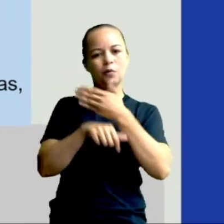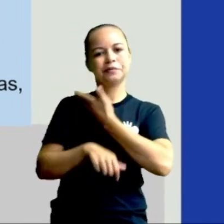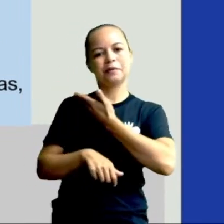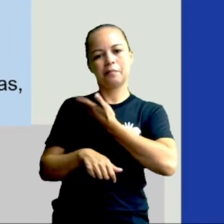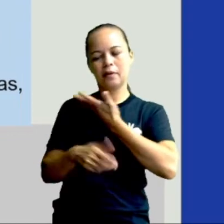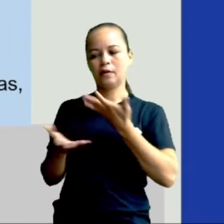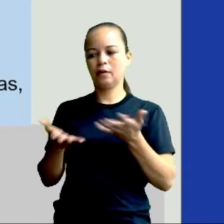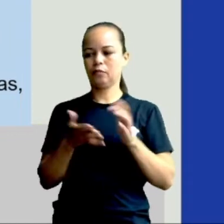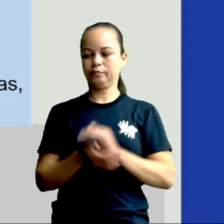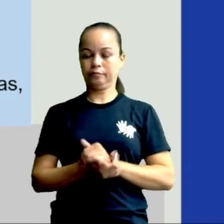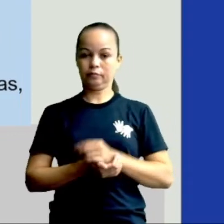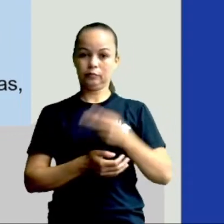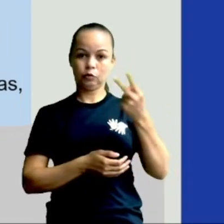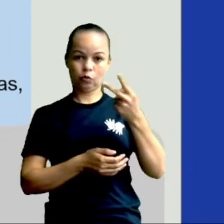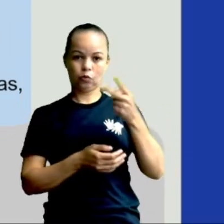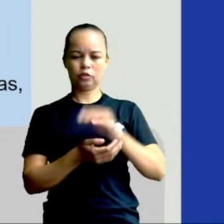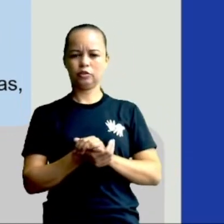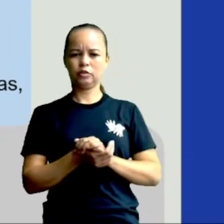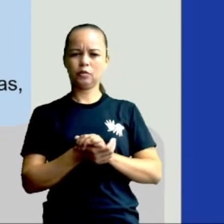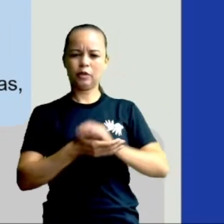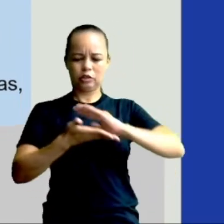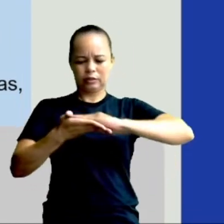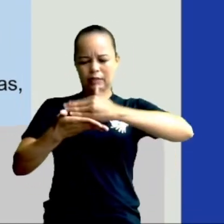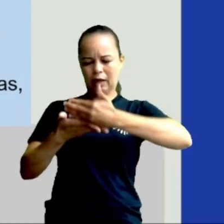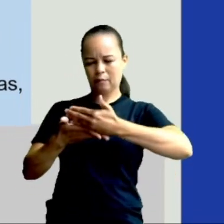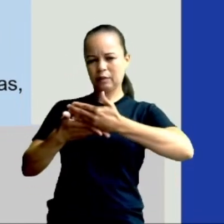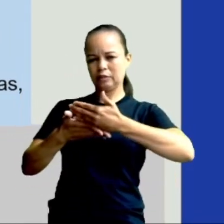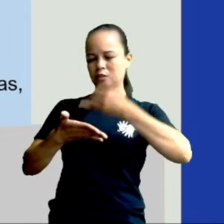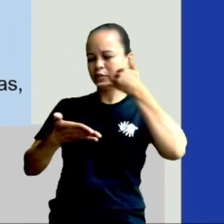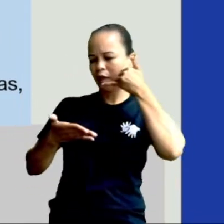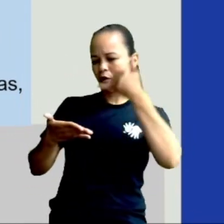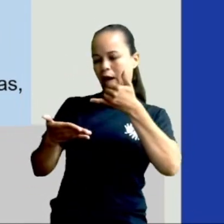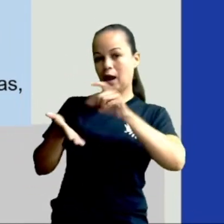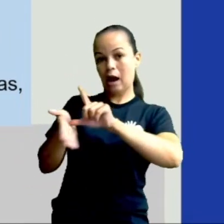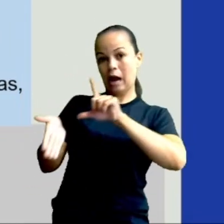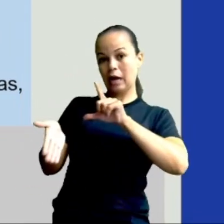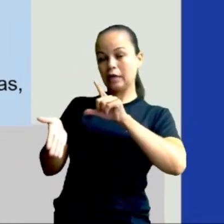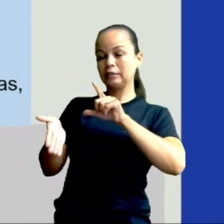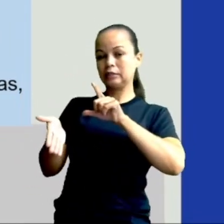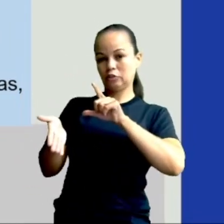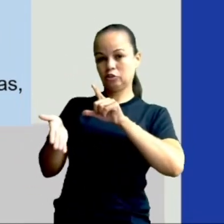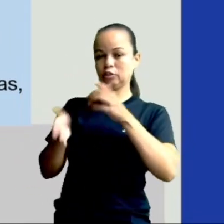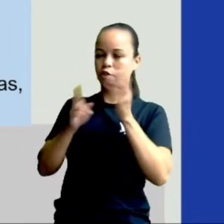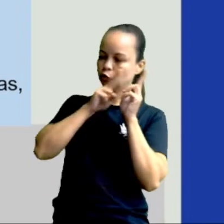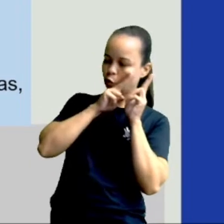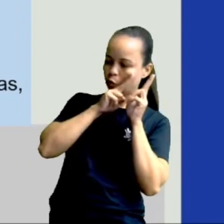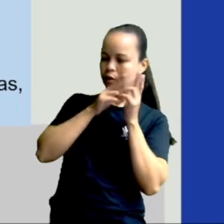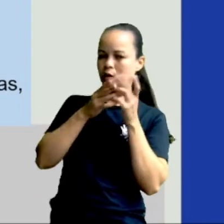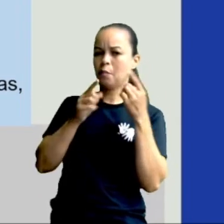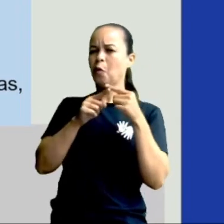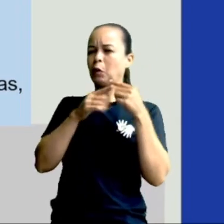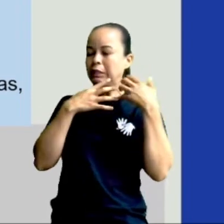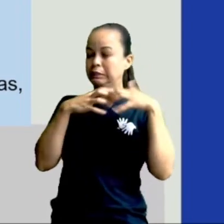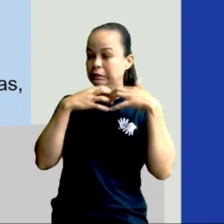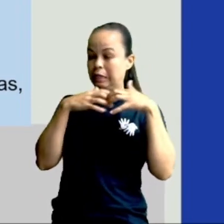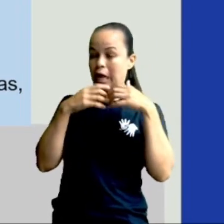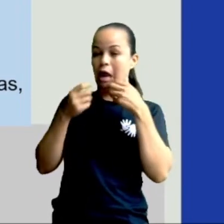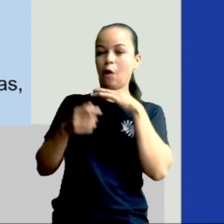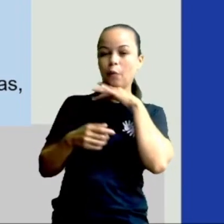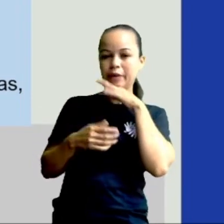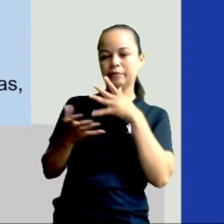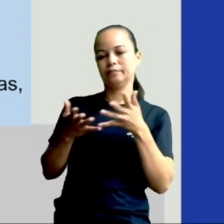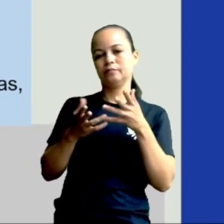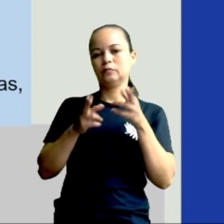não mexa no tablet ou celular antes de dormir. Eles perturbam o sono. 1, dormir bem é